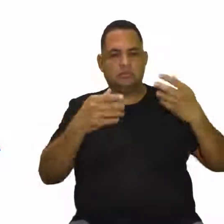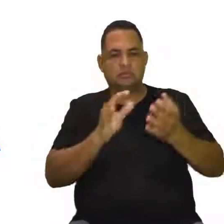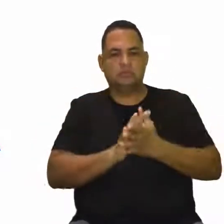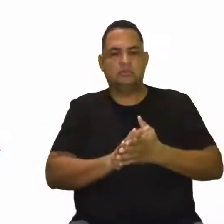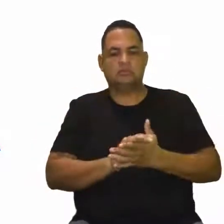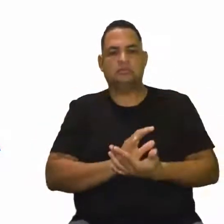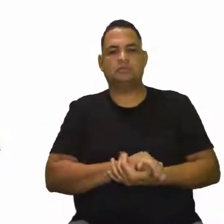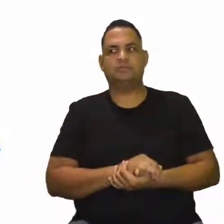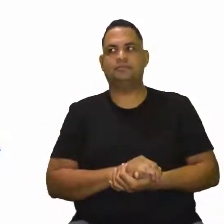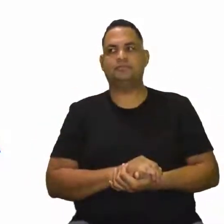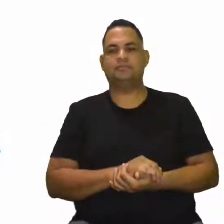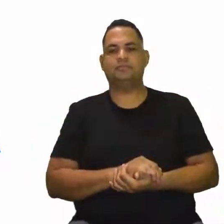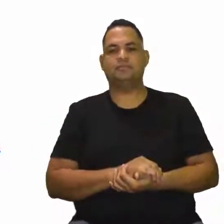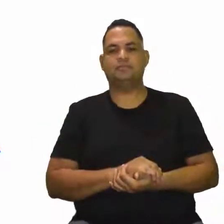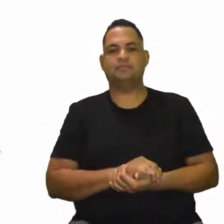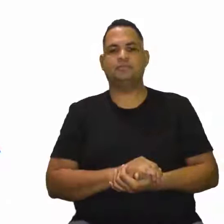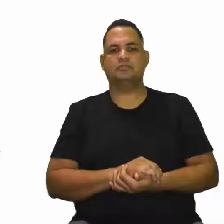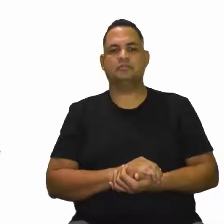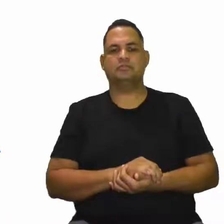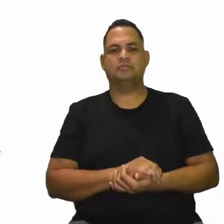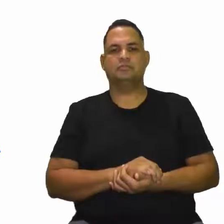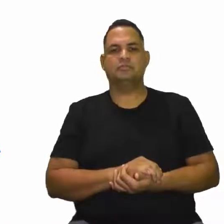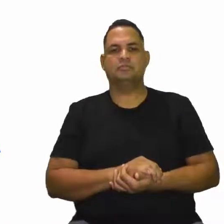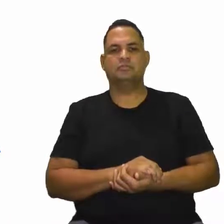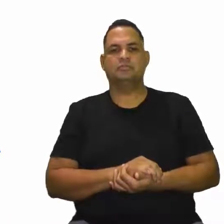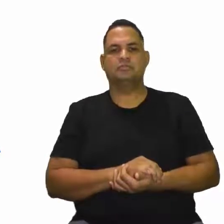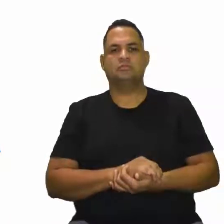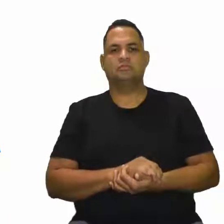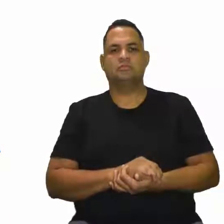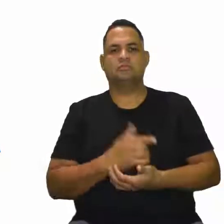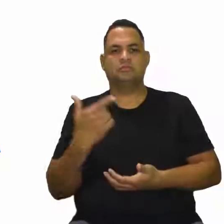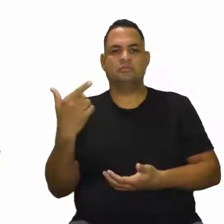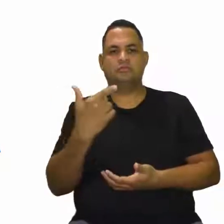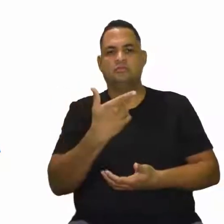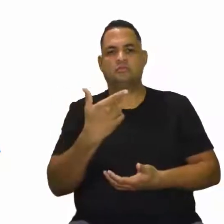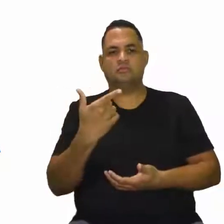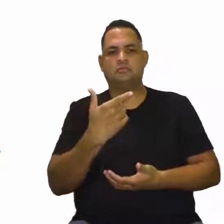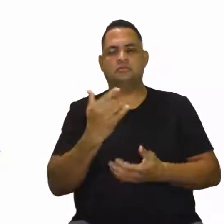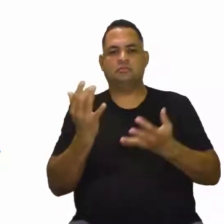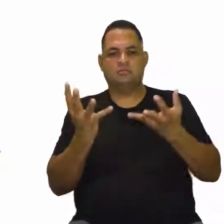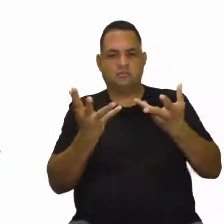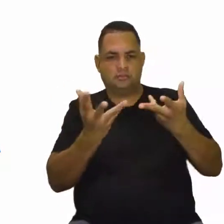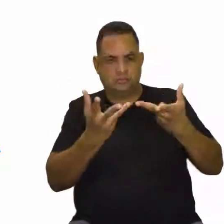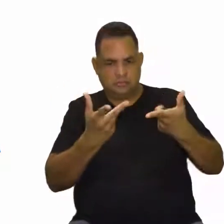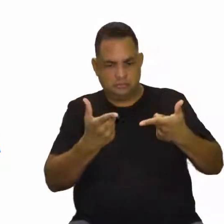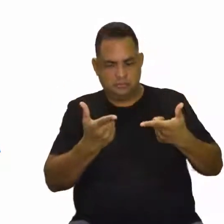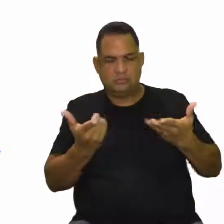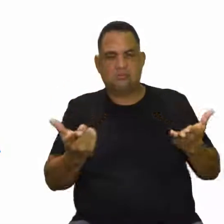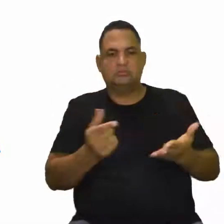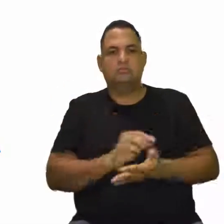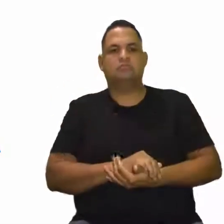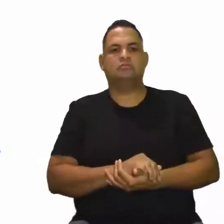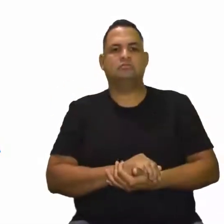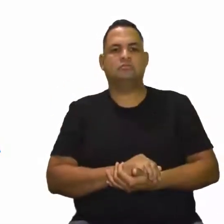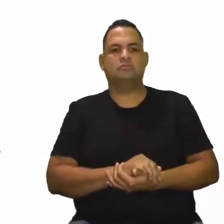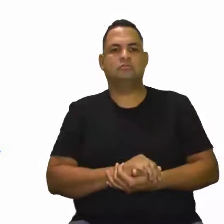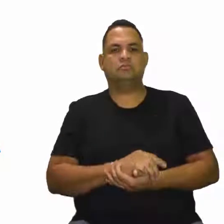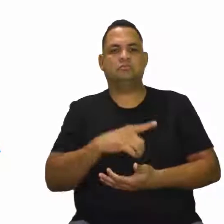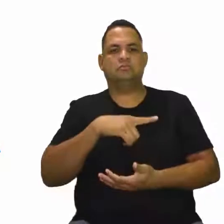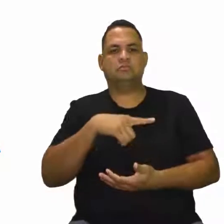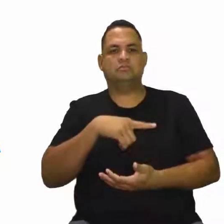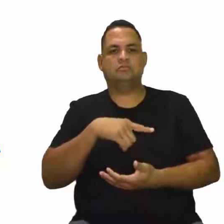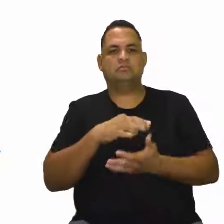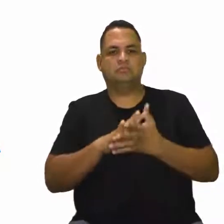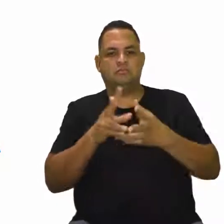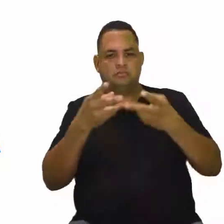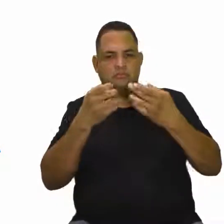pouquinho sobre isso. E aí, como segunda, segunda habilidade, nós temos aqui,